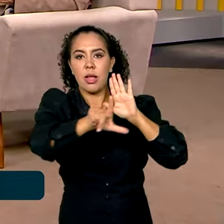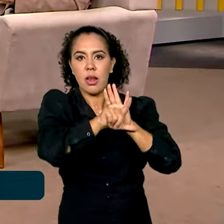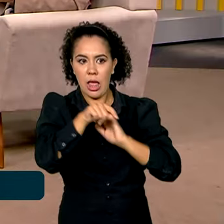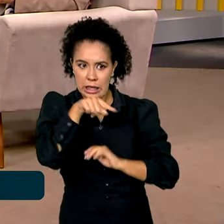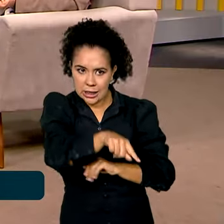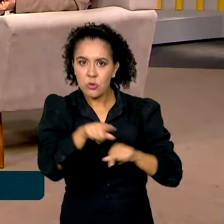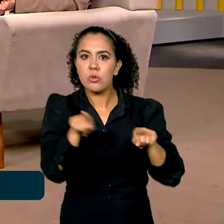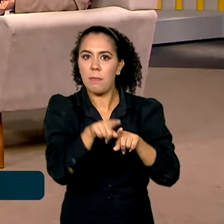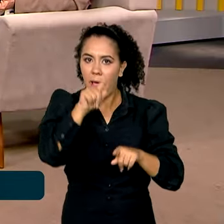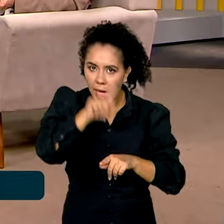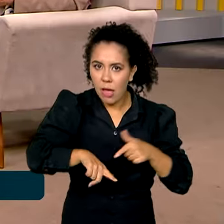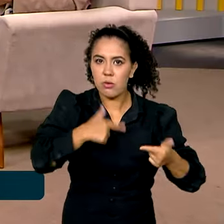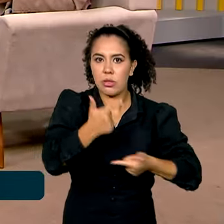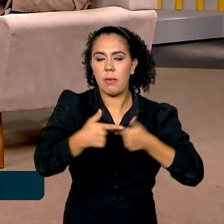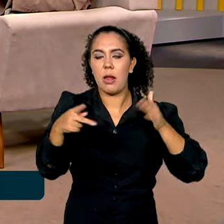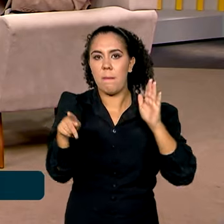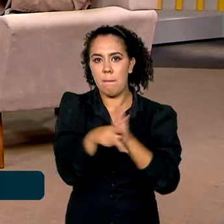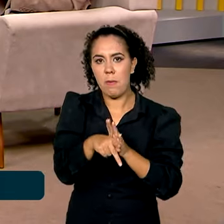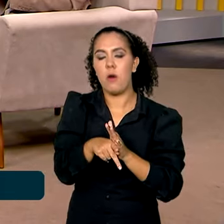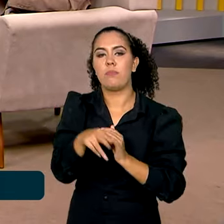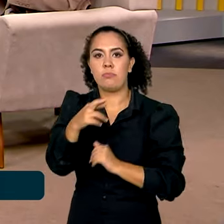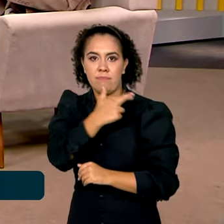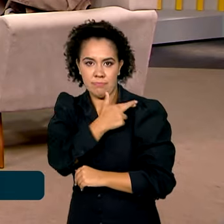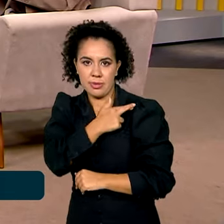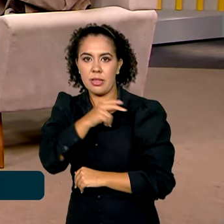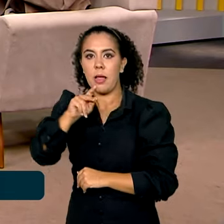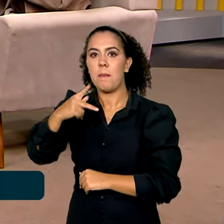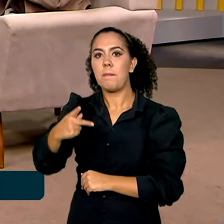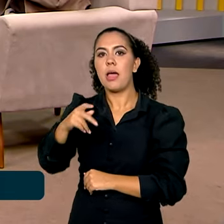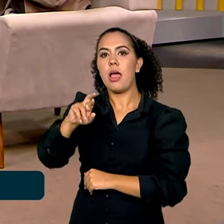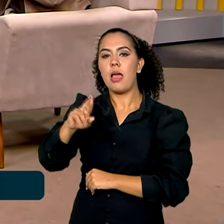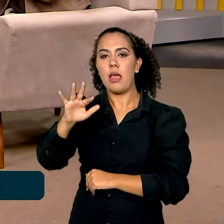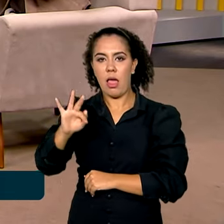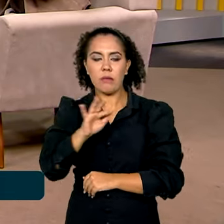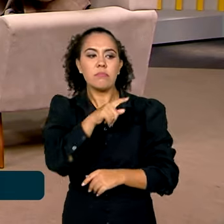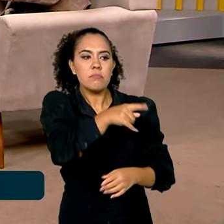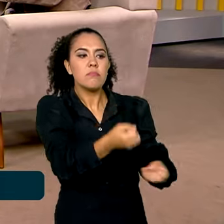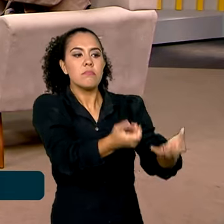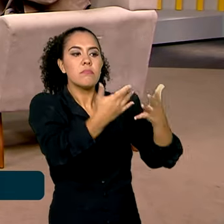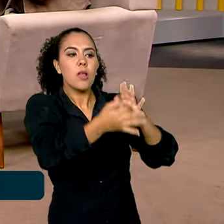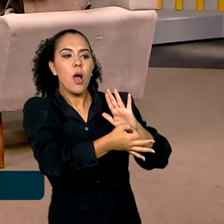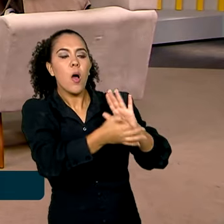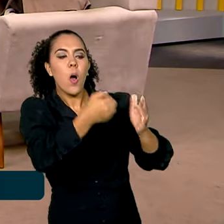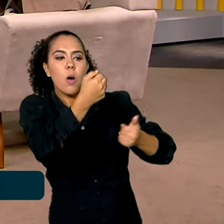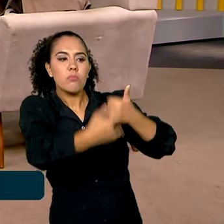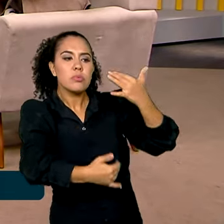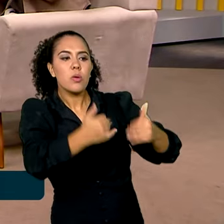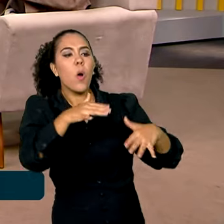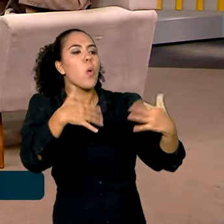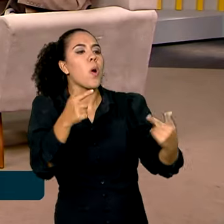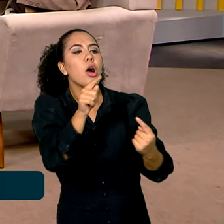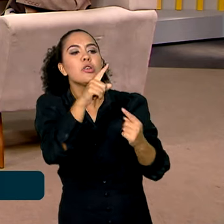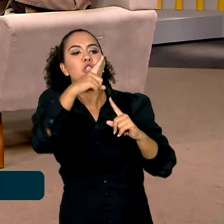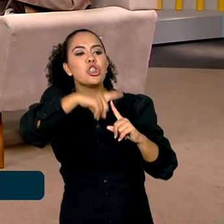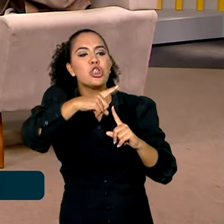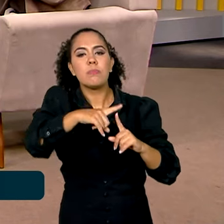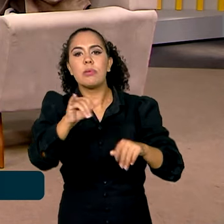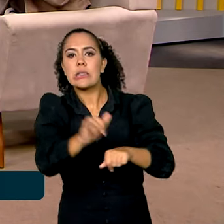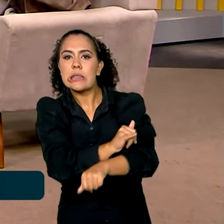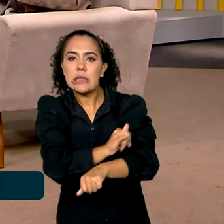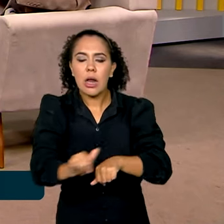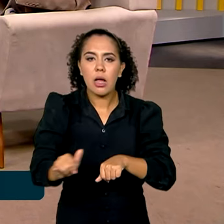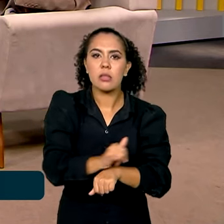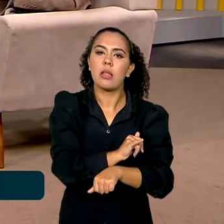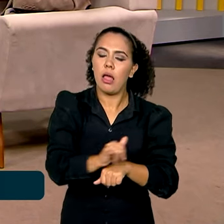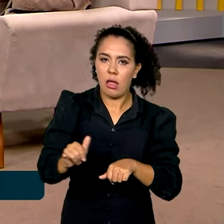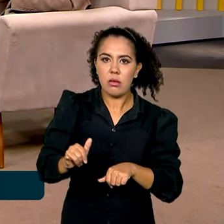policiais rodoviários federais, não Eu gostaria que o senhor comentasse que tipo de estratégia é possível, considerando